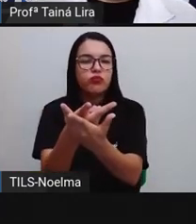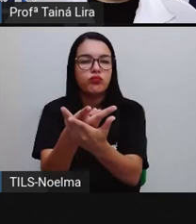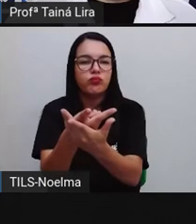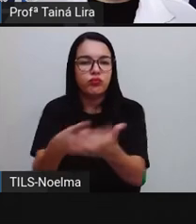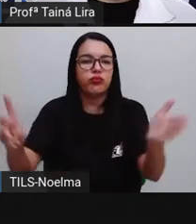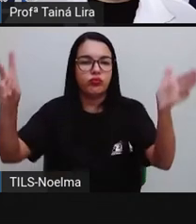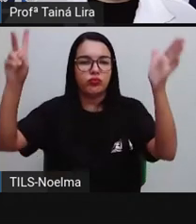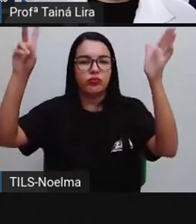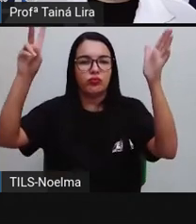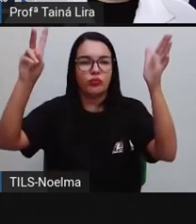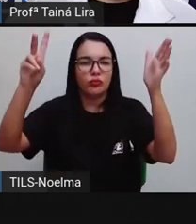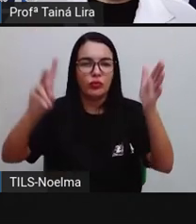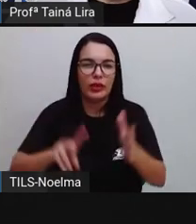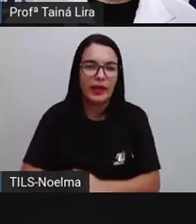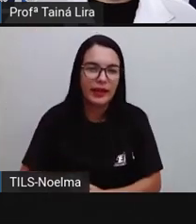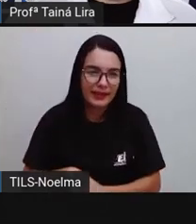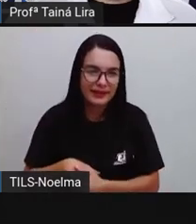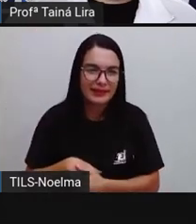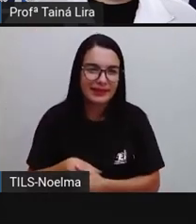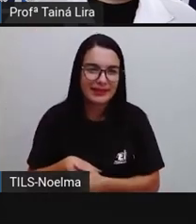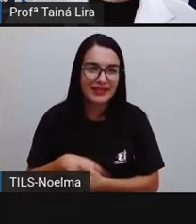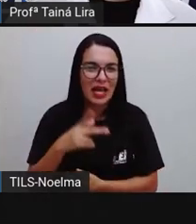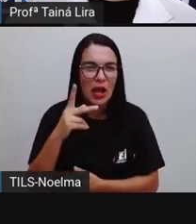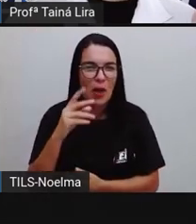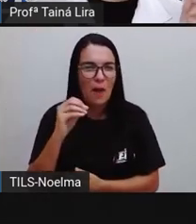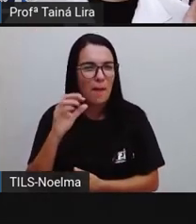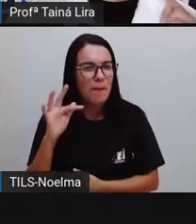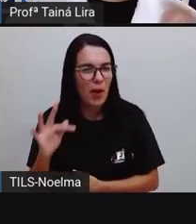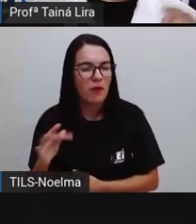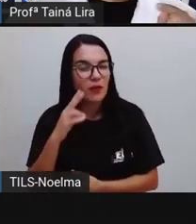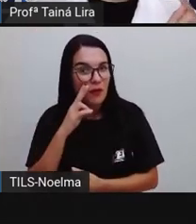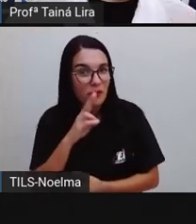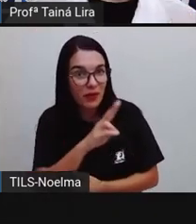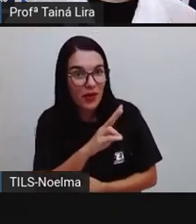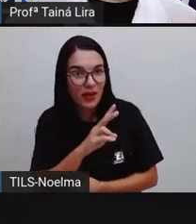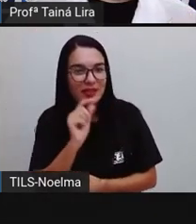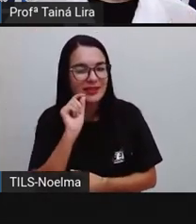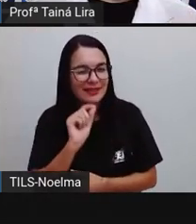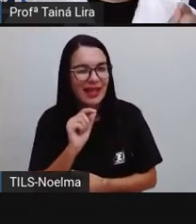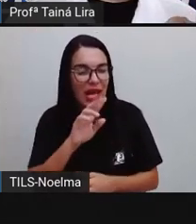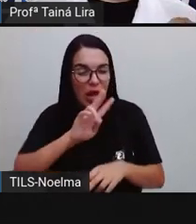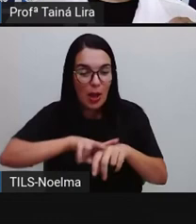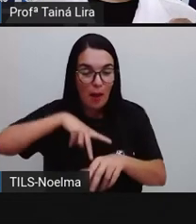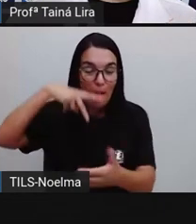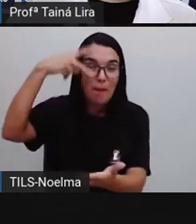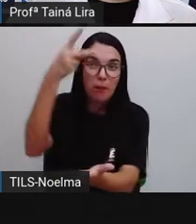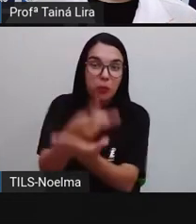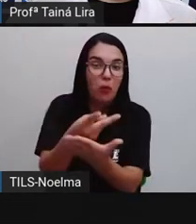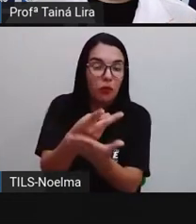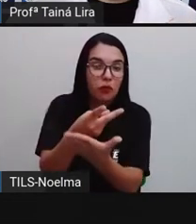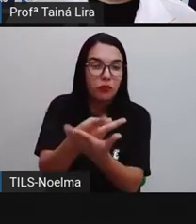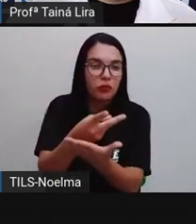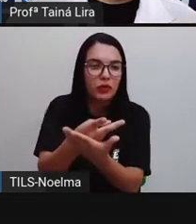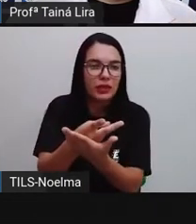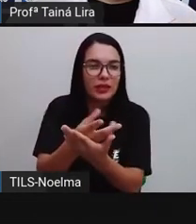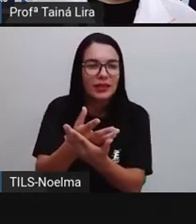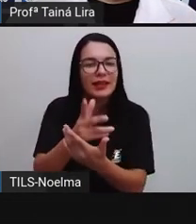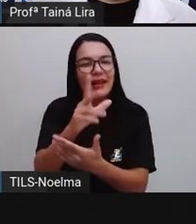Cebolinha escorregou na casca e pof! Essa onomatopeia, pof! O que foi que aconteceu com ele?